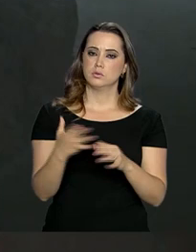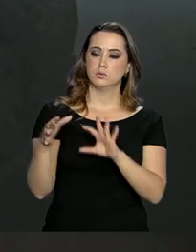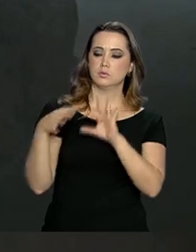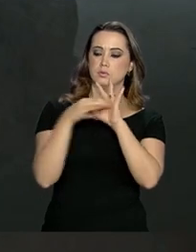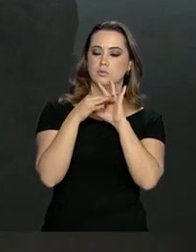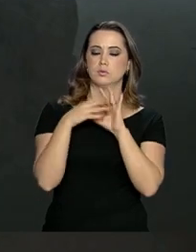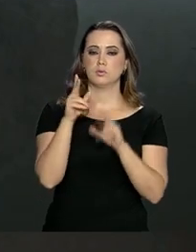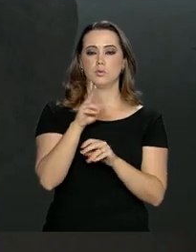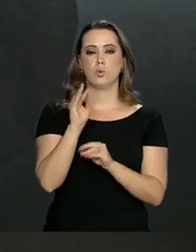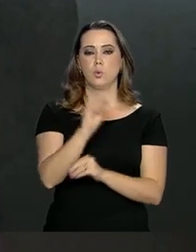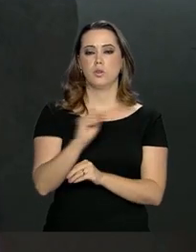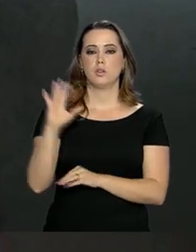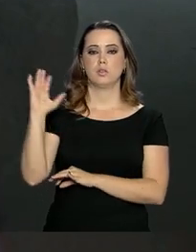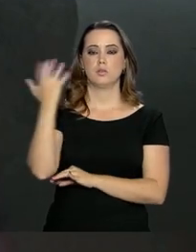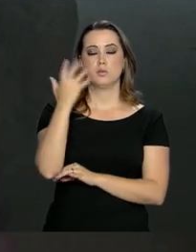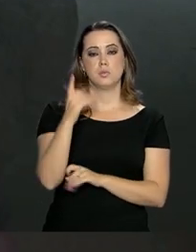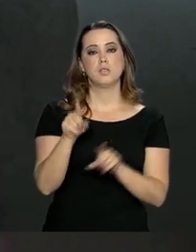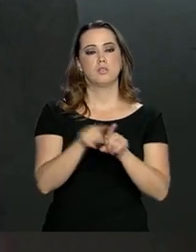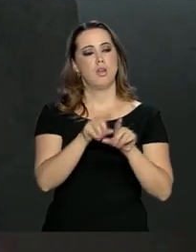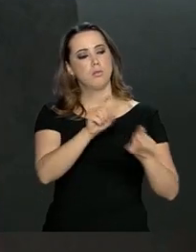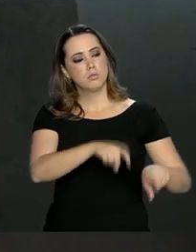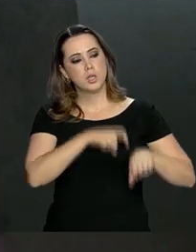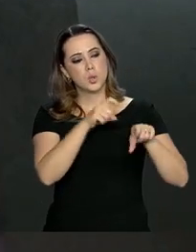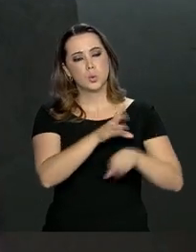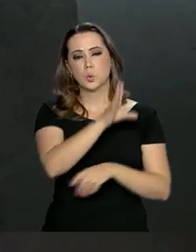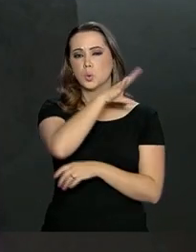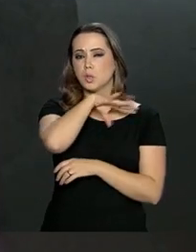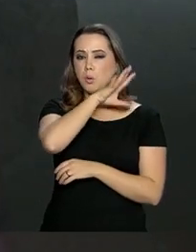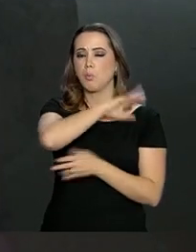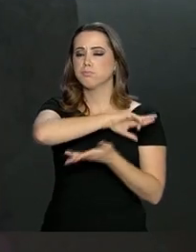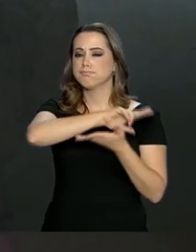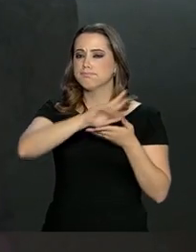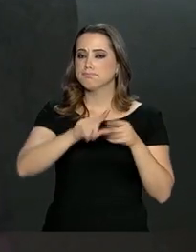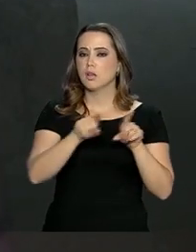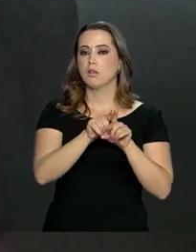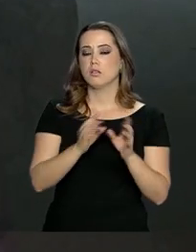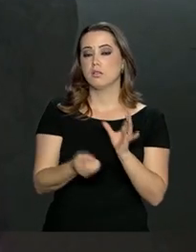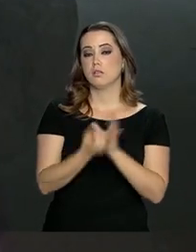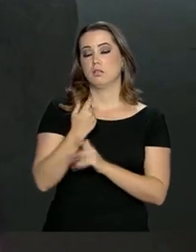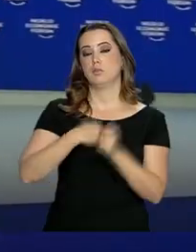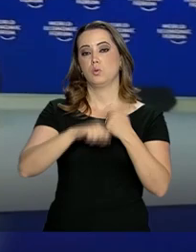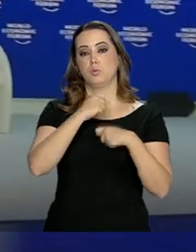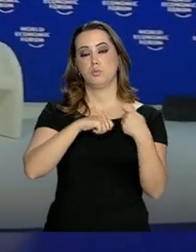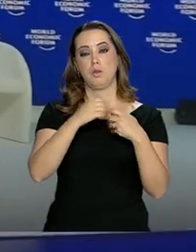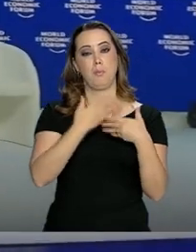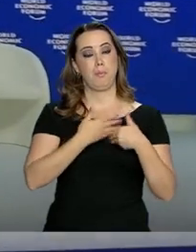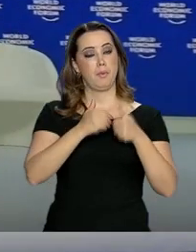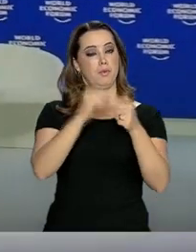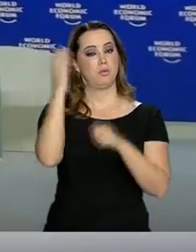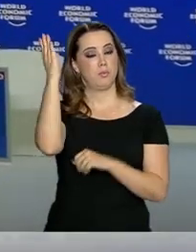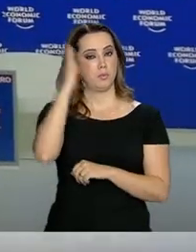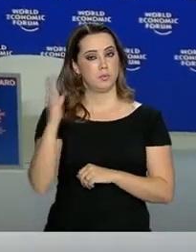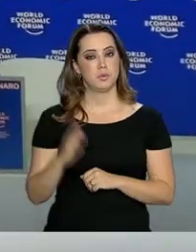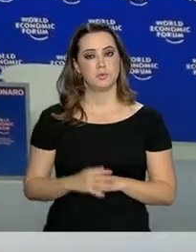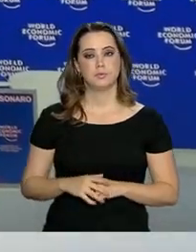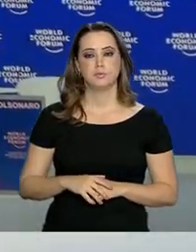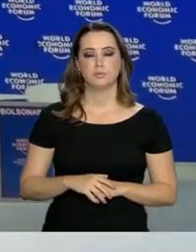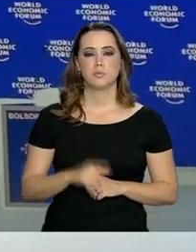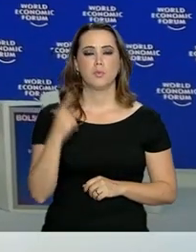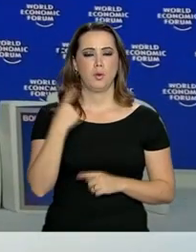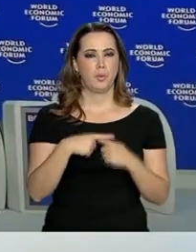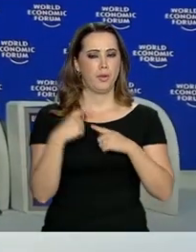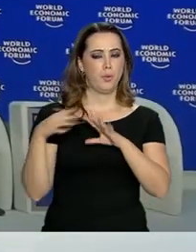aliança entre preservação e produção, gerando o desenvolvimento econômico do país. Segundo Bolsonaro, o Brasil será